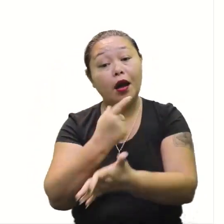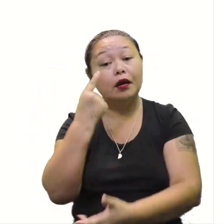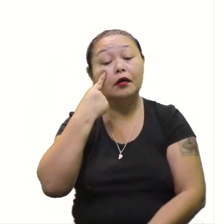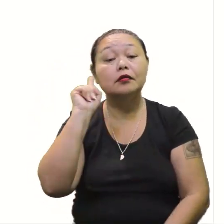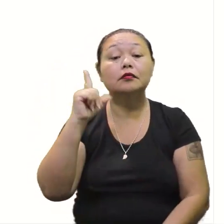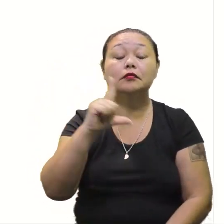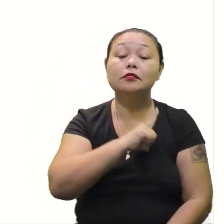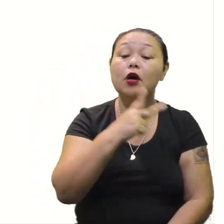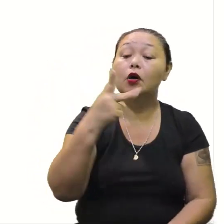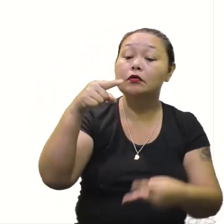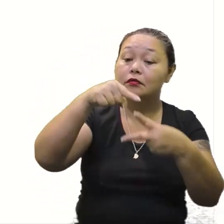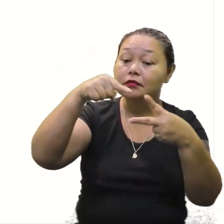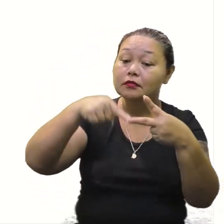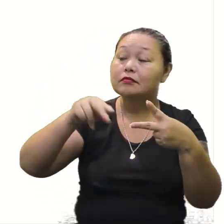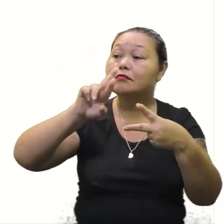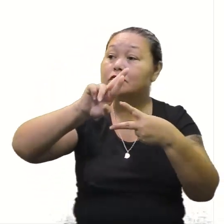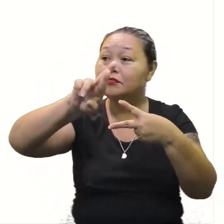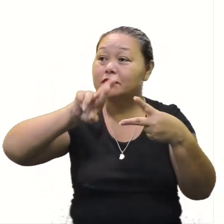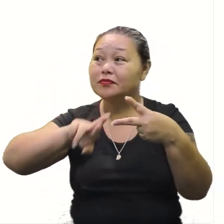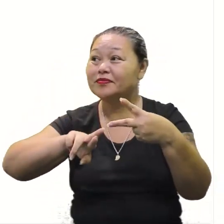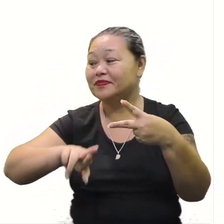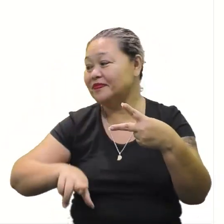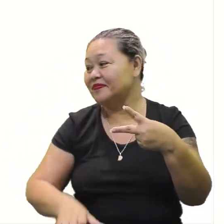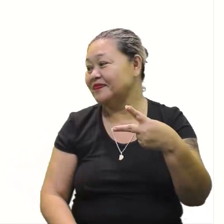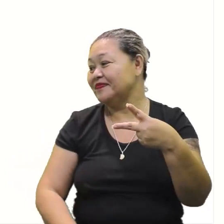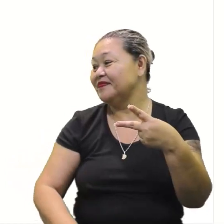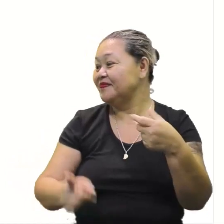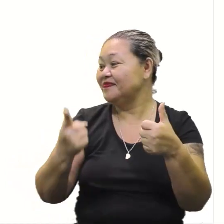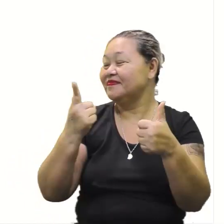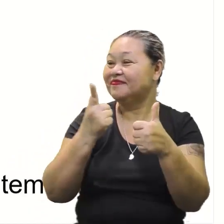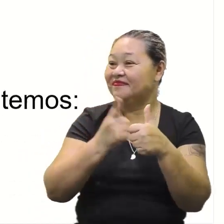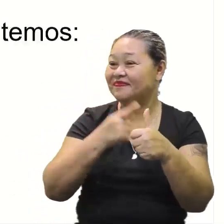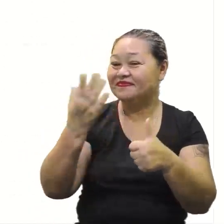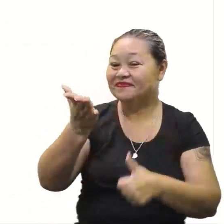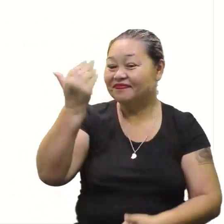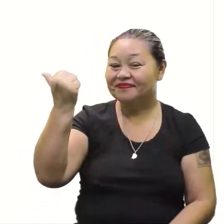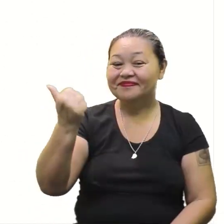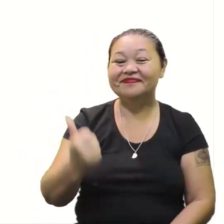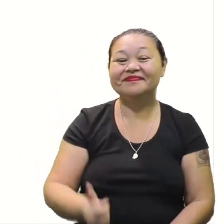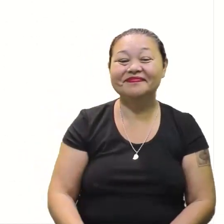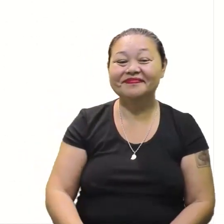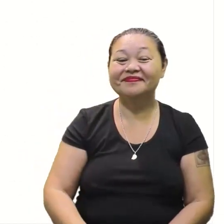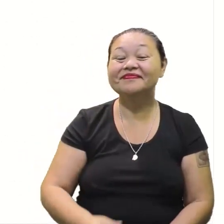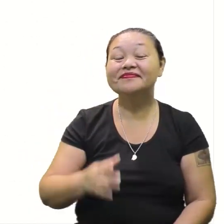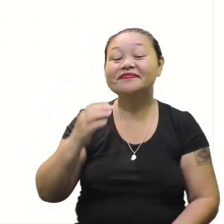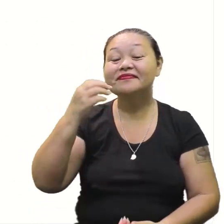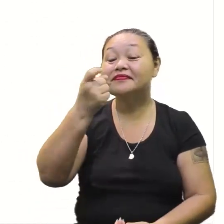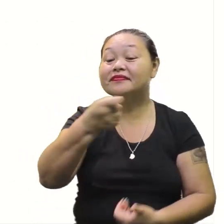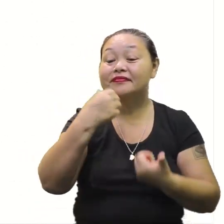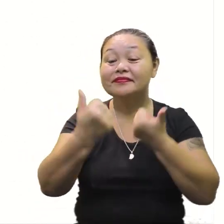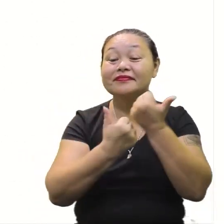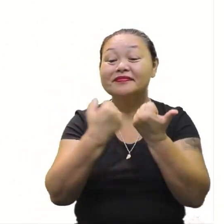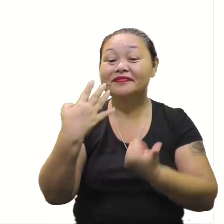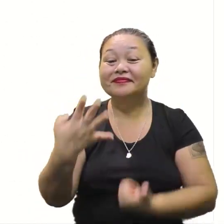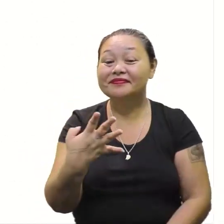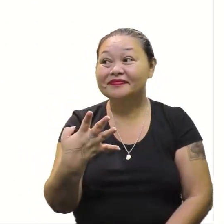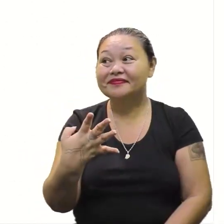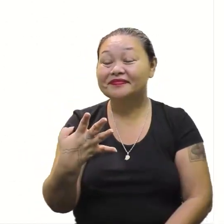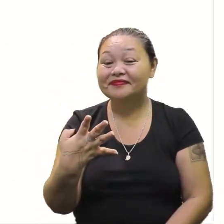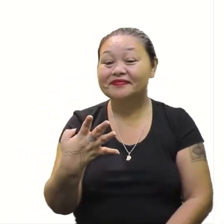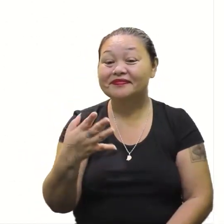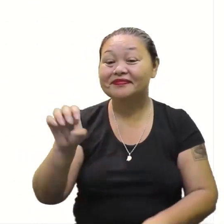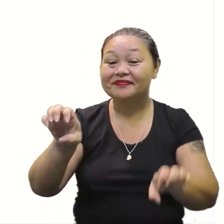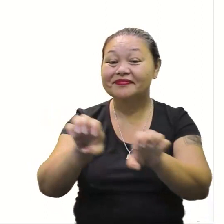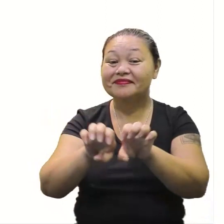Nós vimos que tem duas raízes. Vamos testar uma por uma. Vamos lá? Vamos. Vamos lá. Se o X for 4... Vamos lá. Então, no